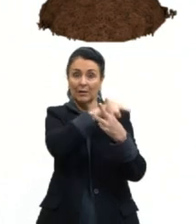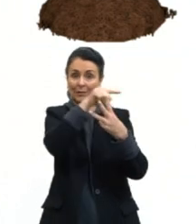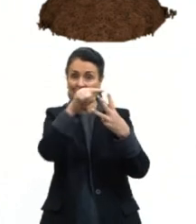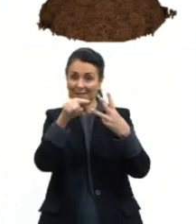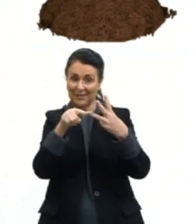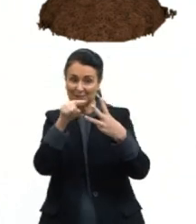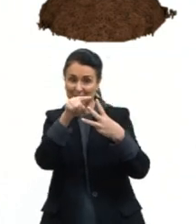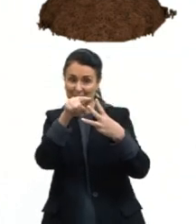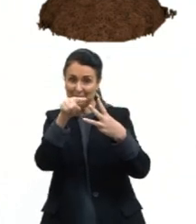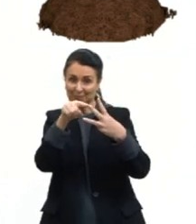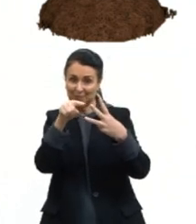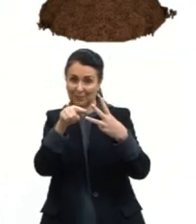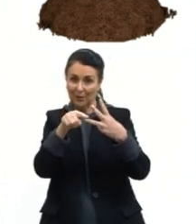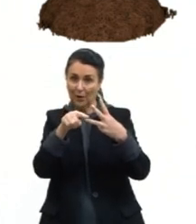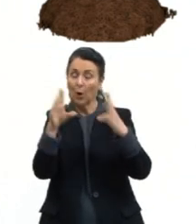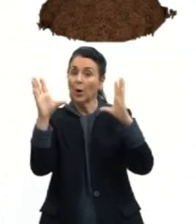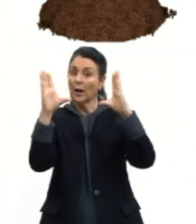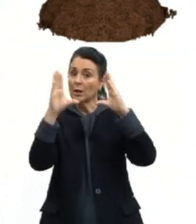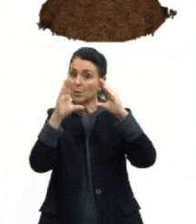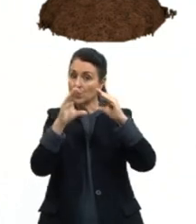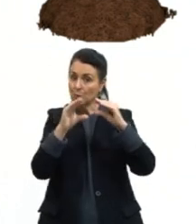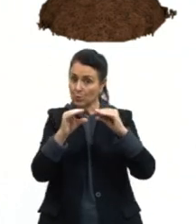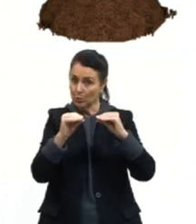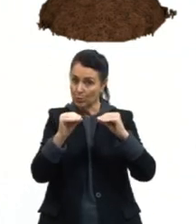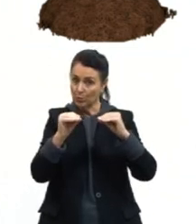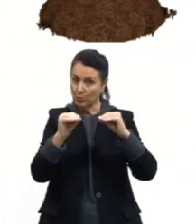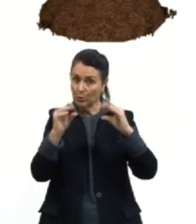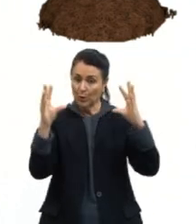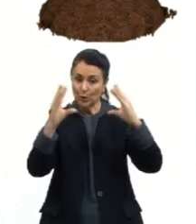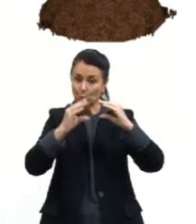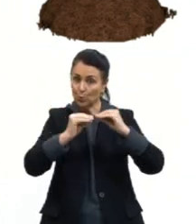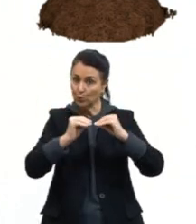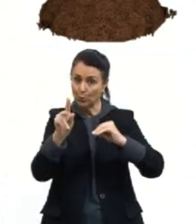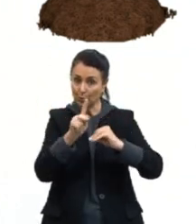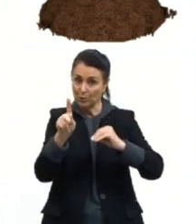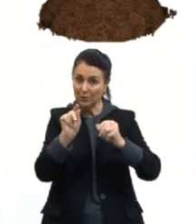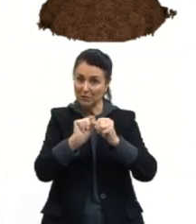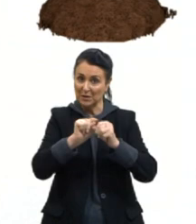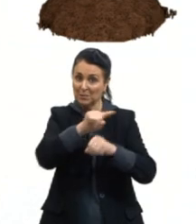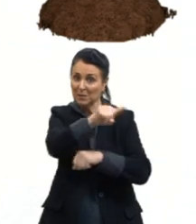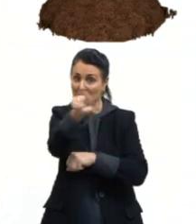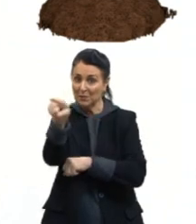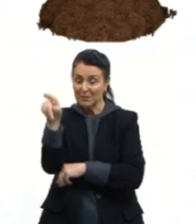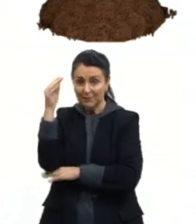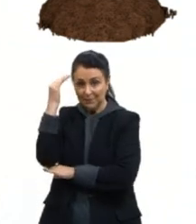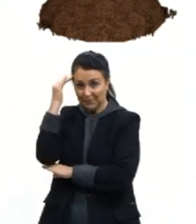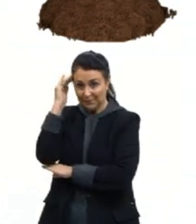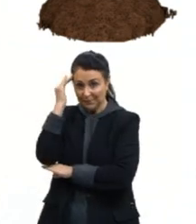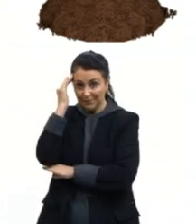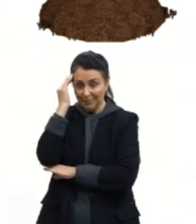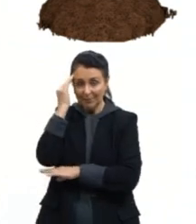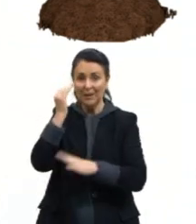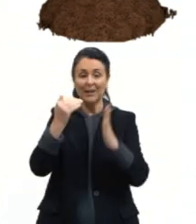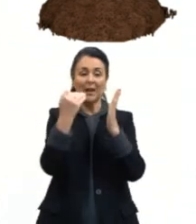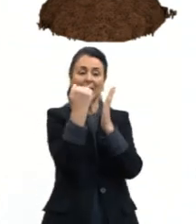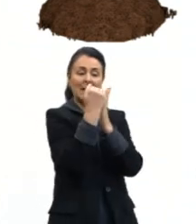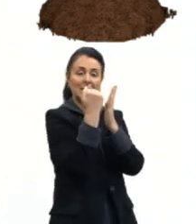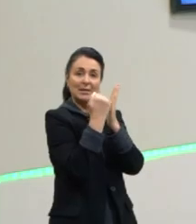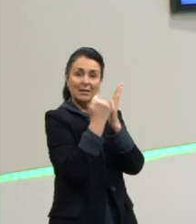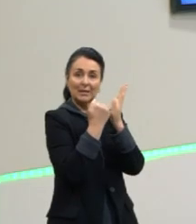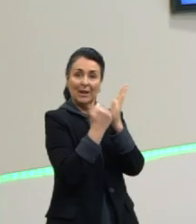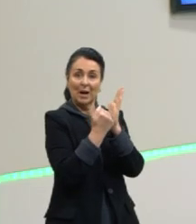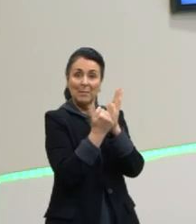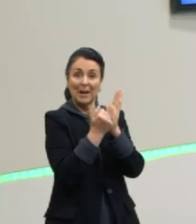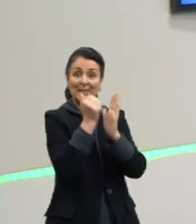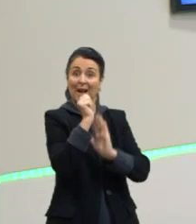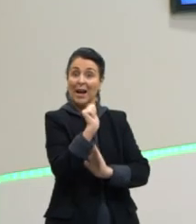Gente, bem resumidamente, é isso. Só para vocês entenderem mesmo as etapas da respiração